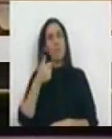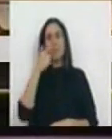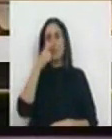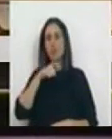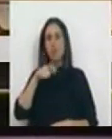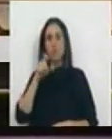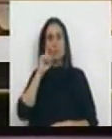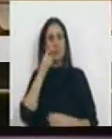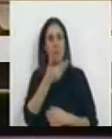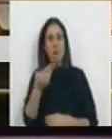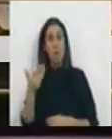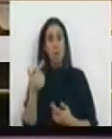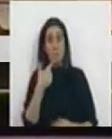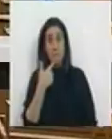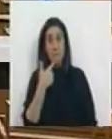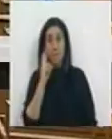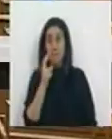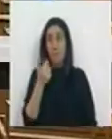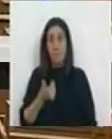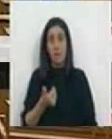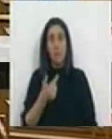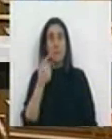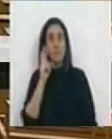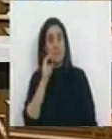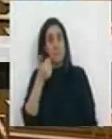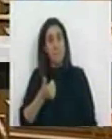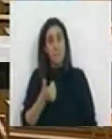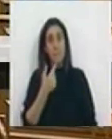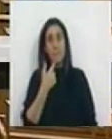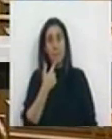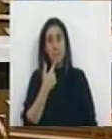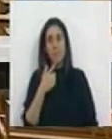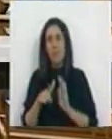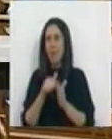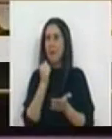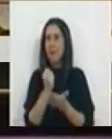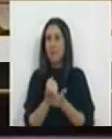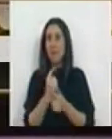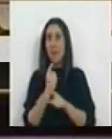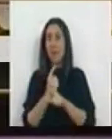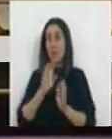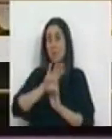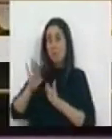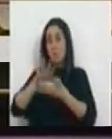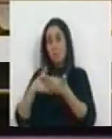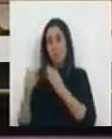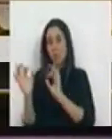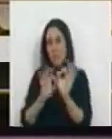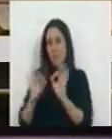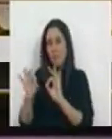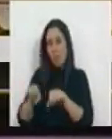saíram protegidas. E veja-se bem que sempre que os planos da direita foram